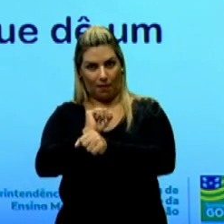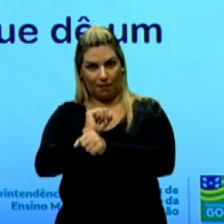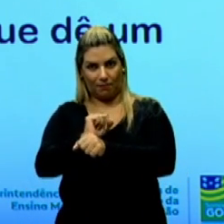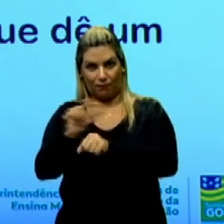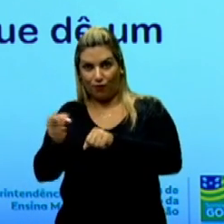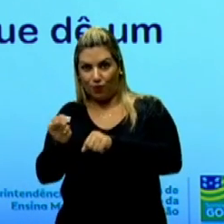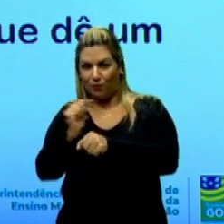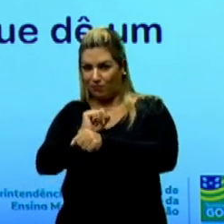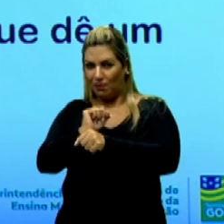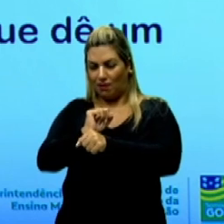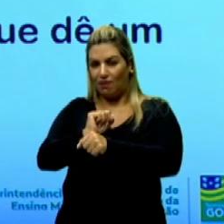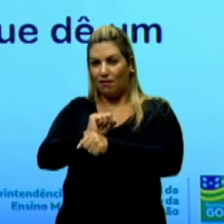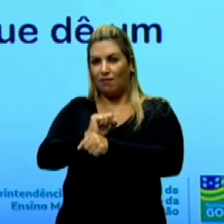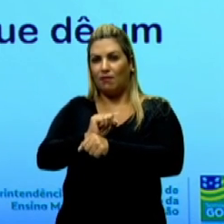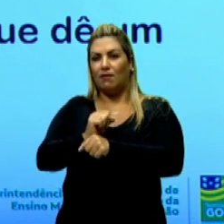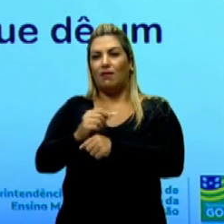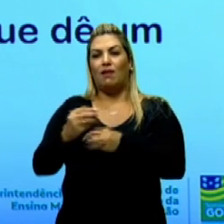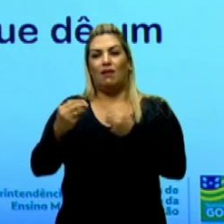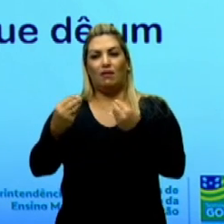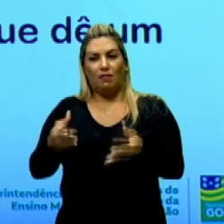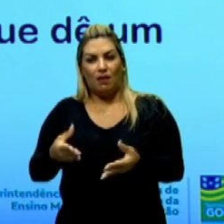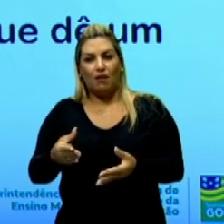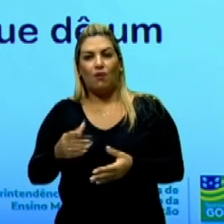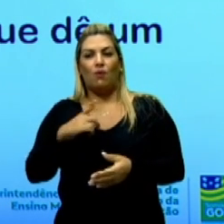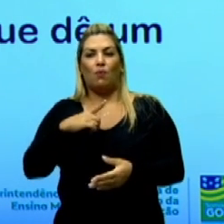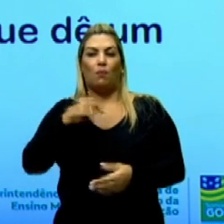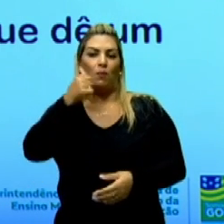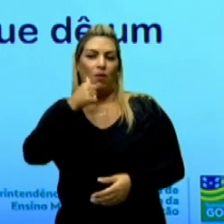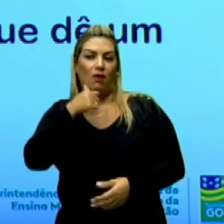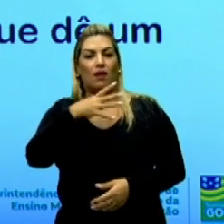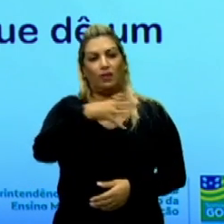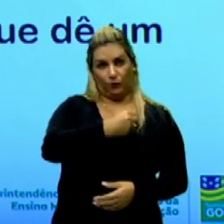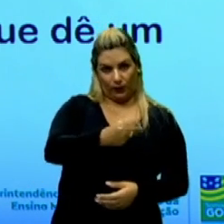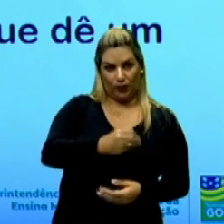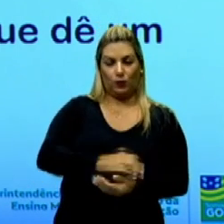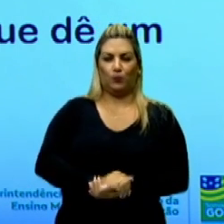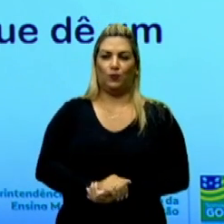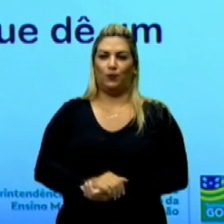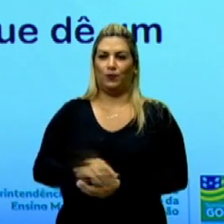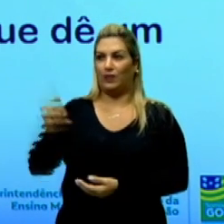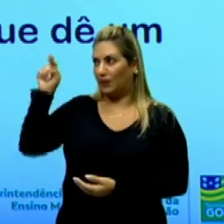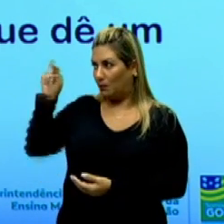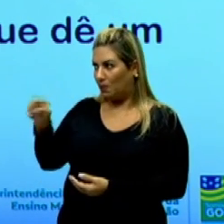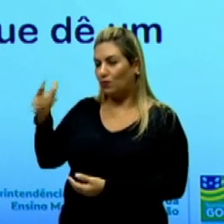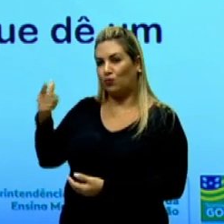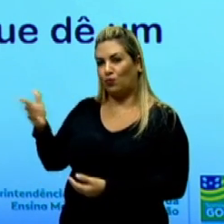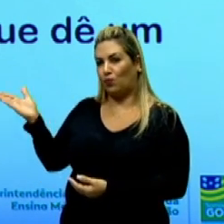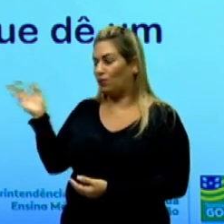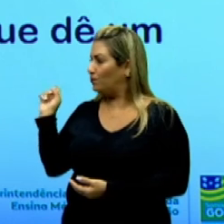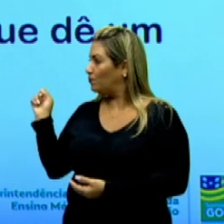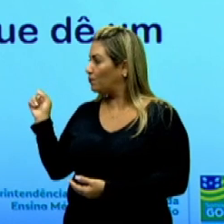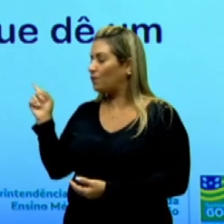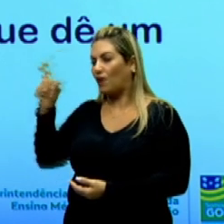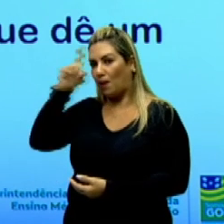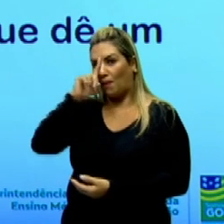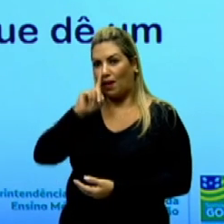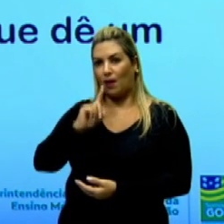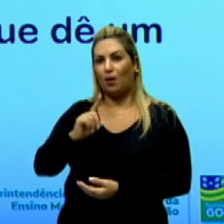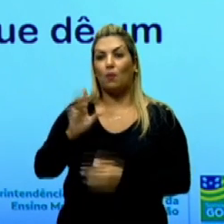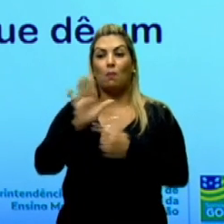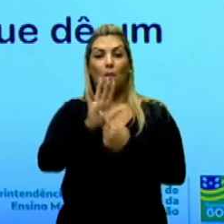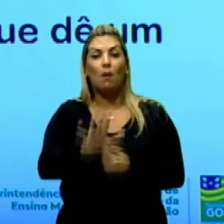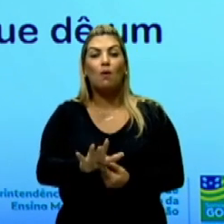De que dê um caldo para a mulher, mais os meninos. E a exclamação, novamente, demonstra essa